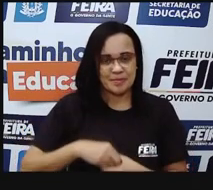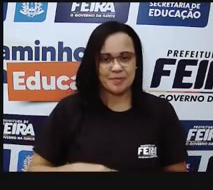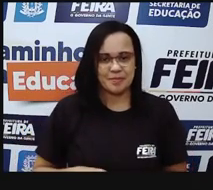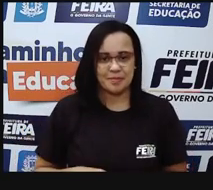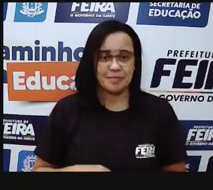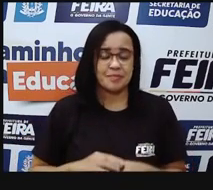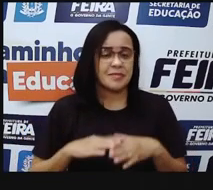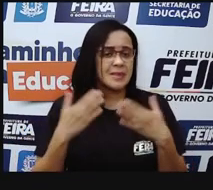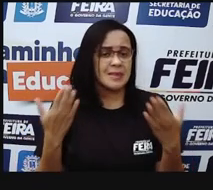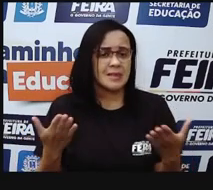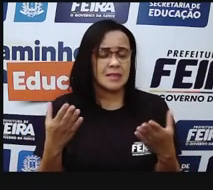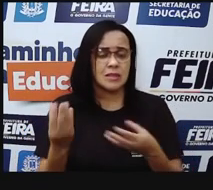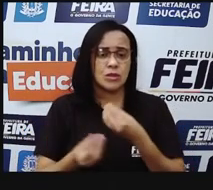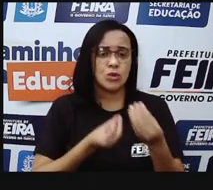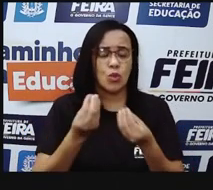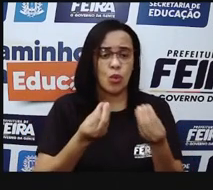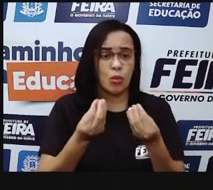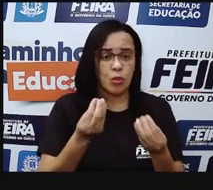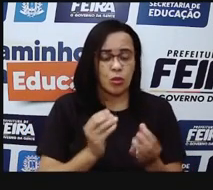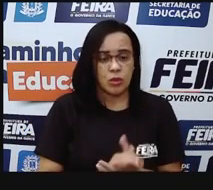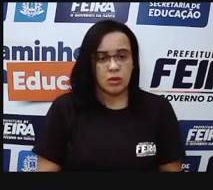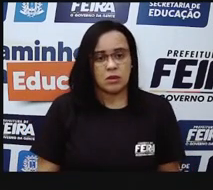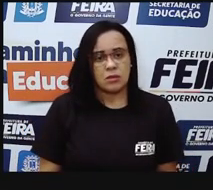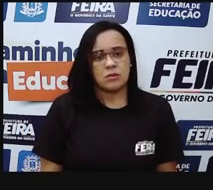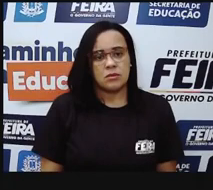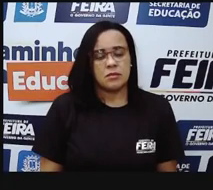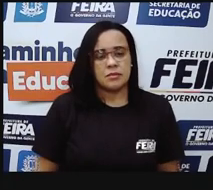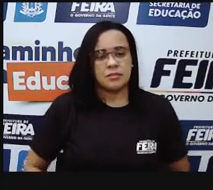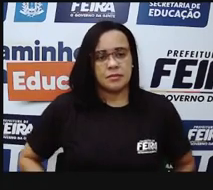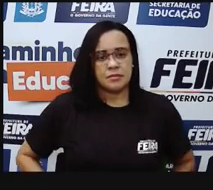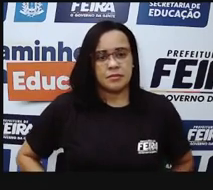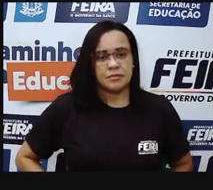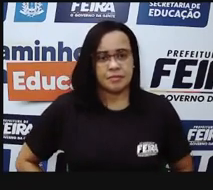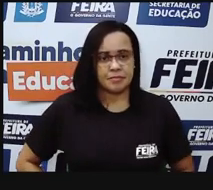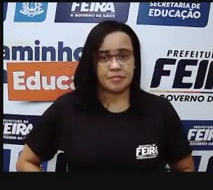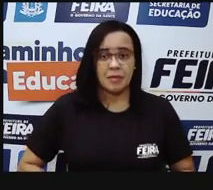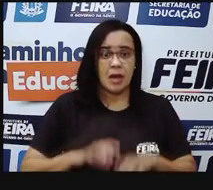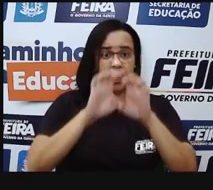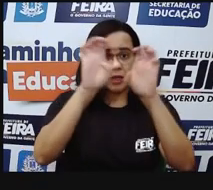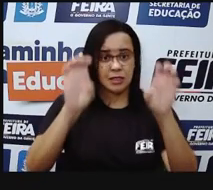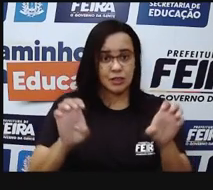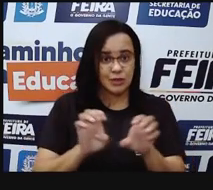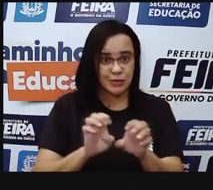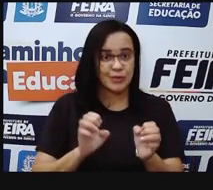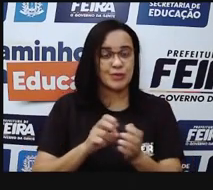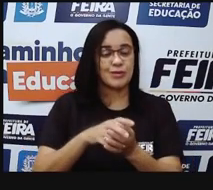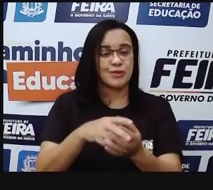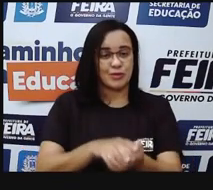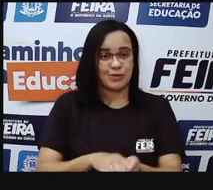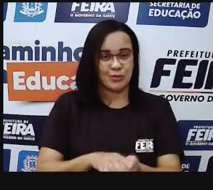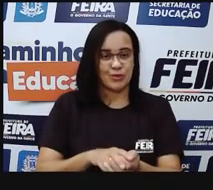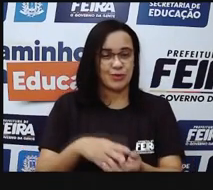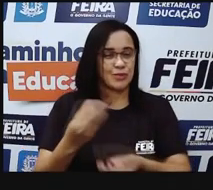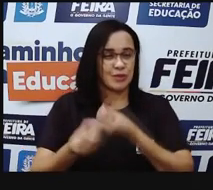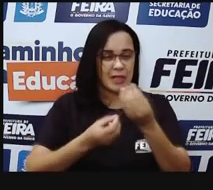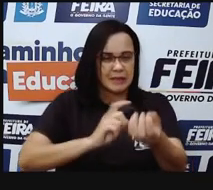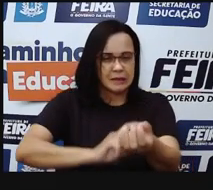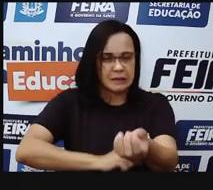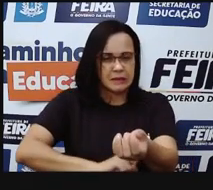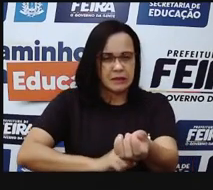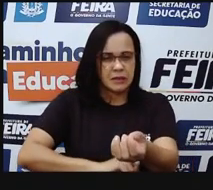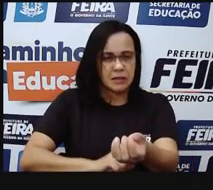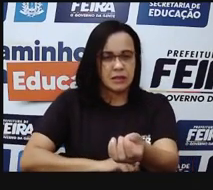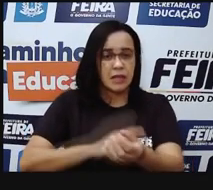Então, vendo aqui, né? Essas estruturas nervosas, que estão muito relacionadas ao nosso sistema